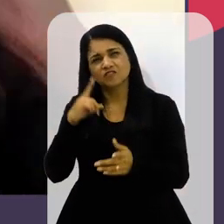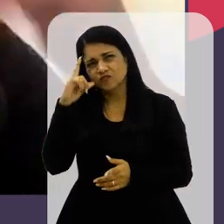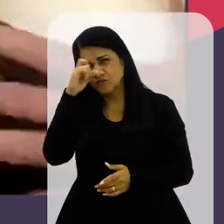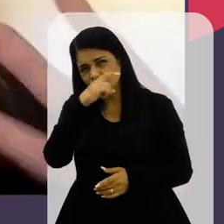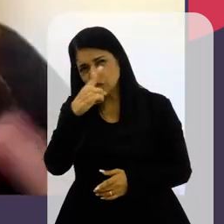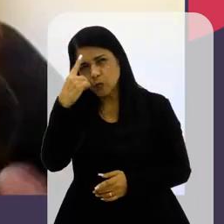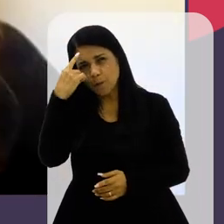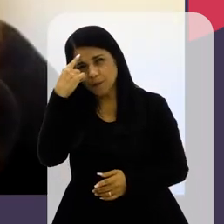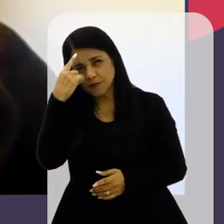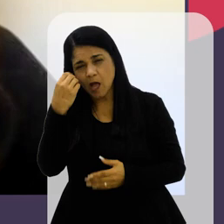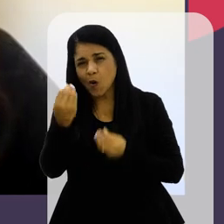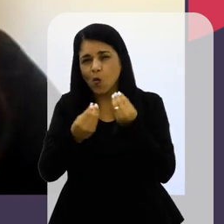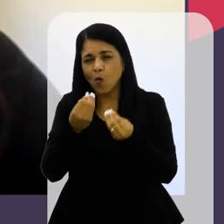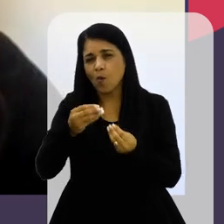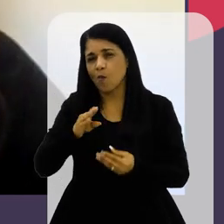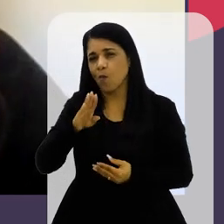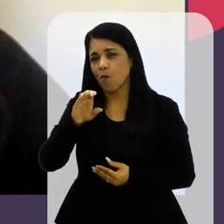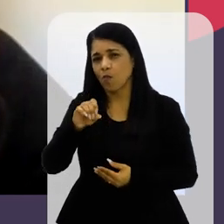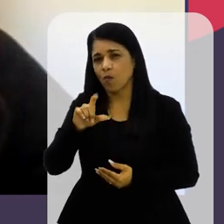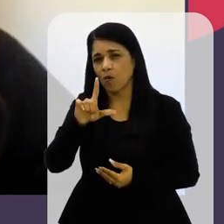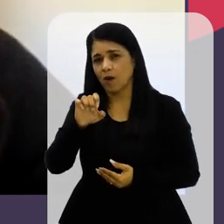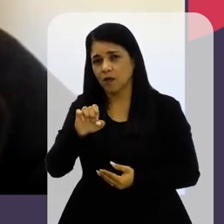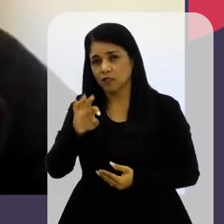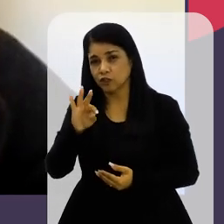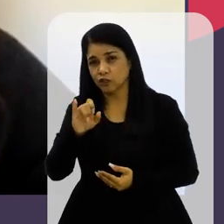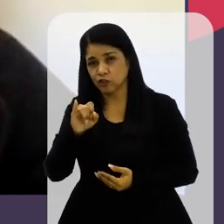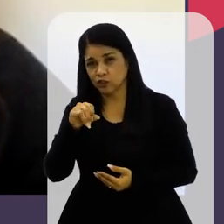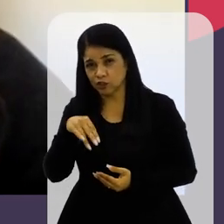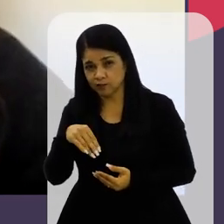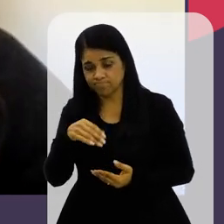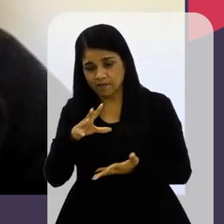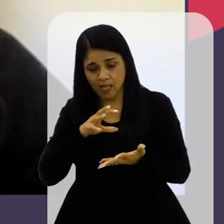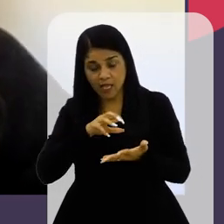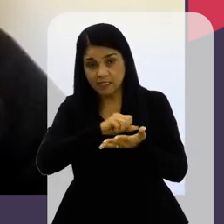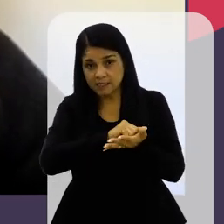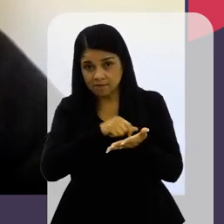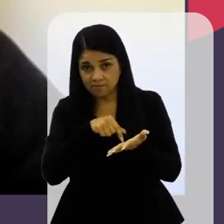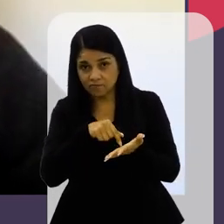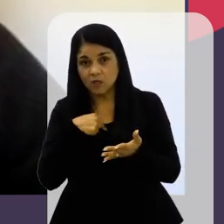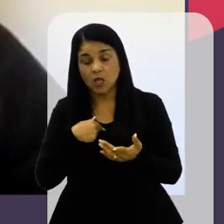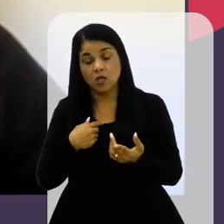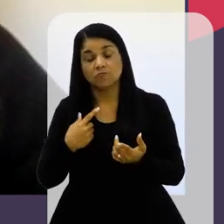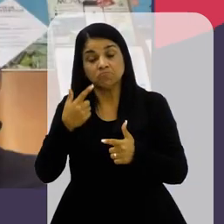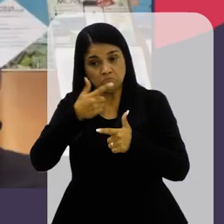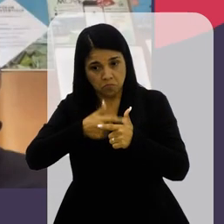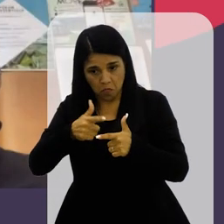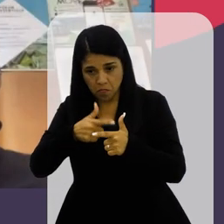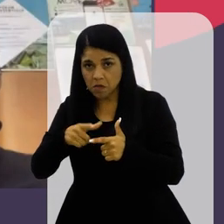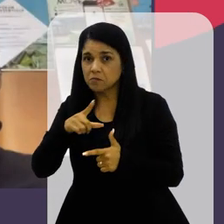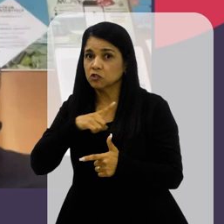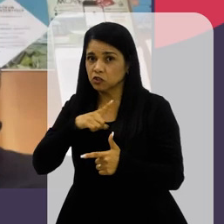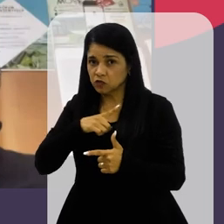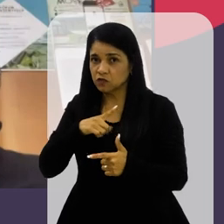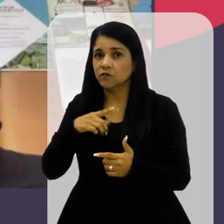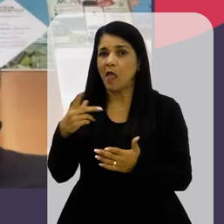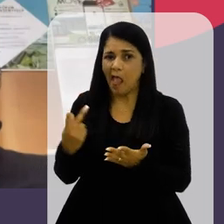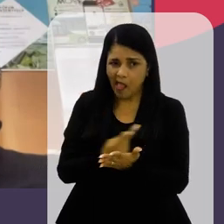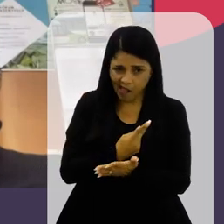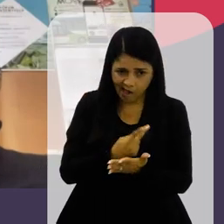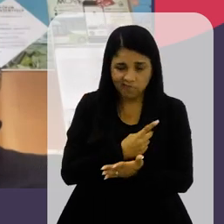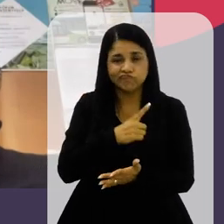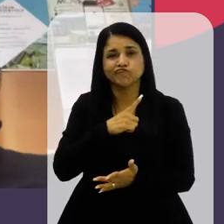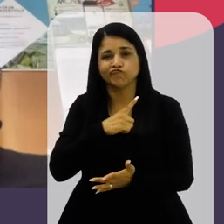gente Pensar Sobre como Esses boletins Eles são Gerados Então Eu enfrentei Muitos problemas